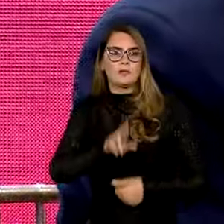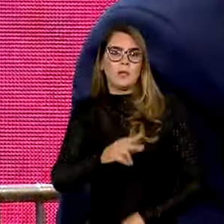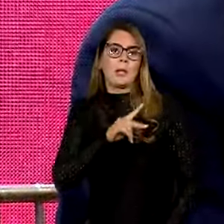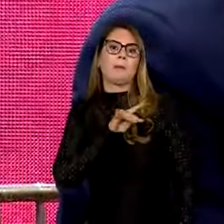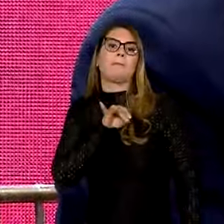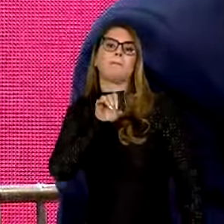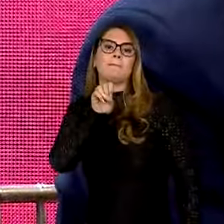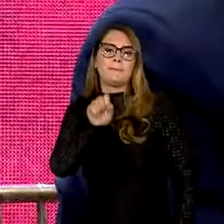PISA nessa avaliação.